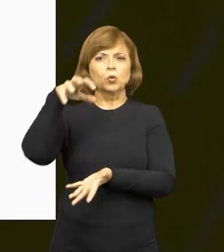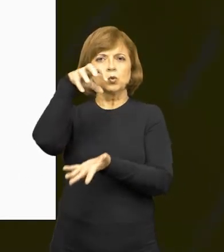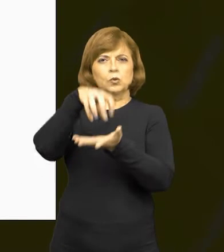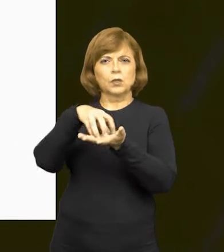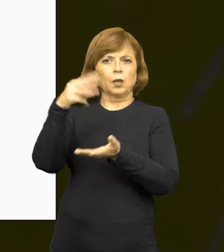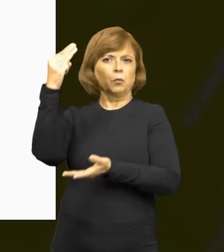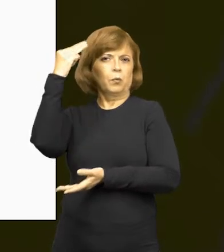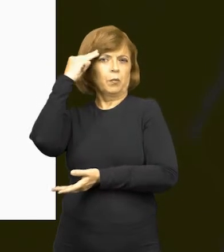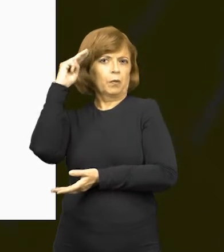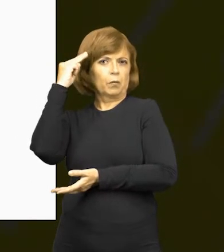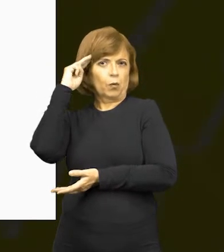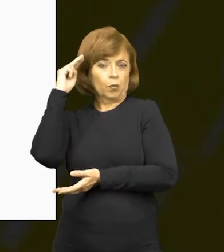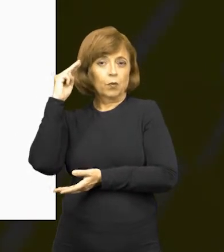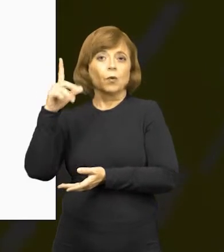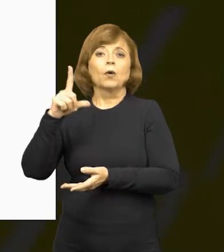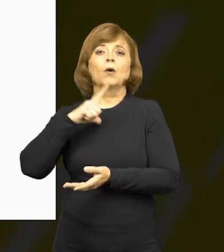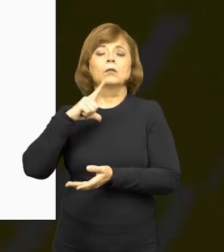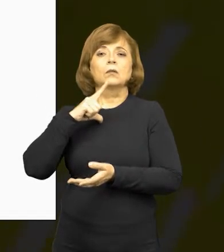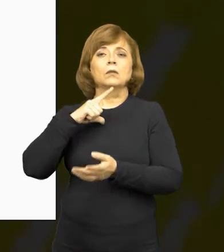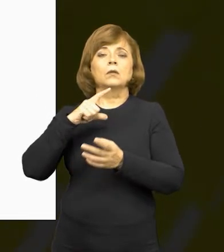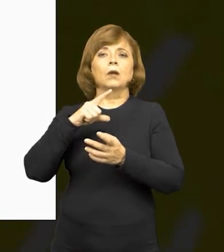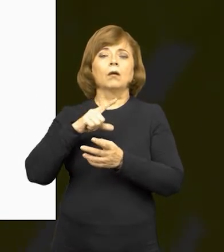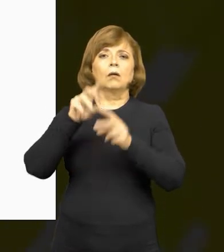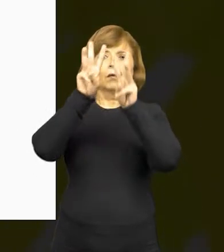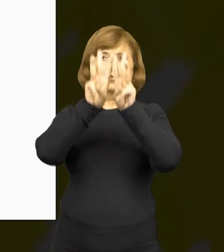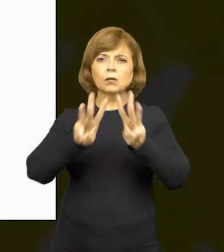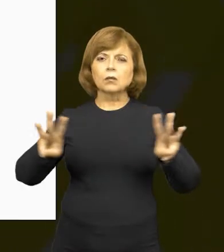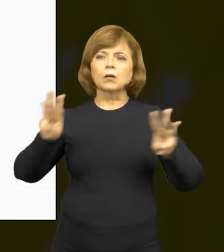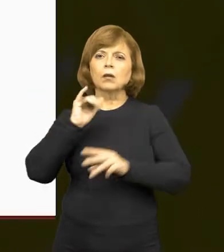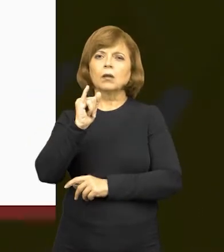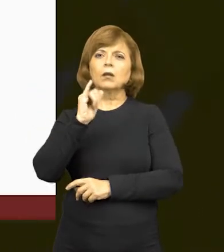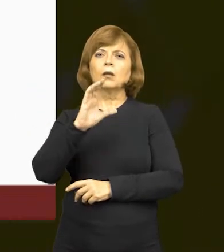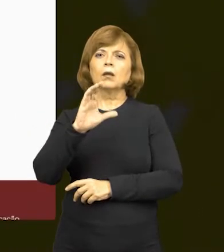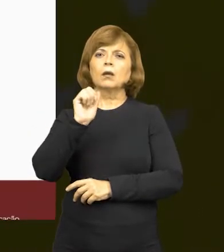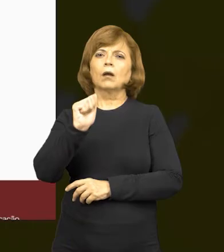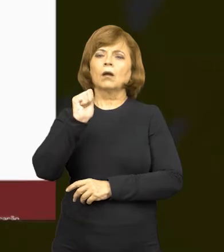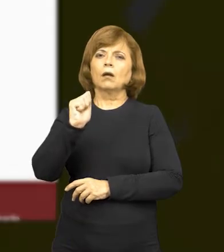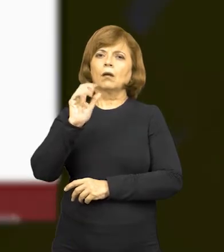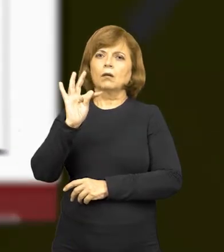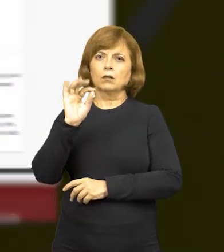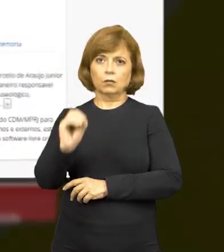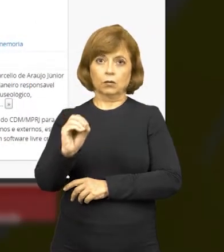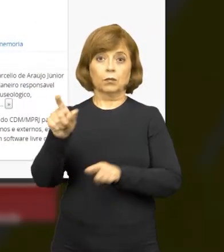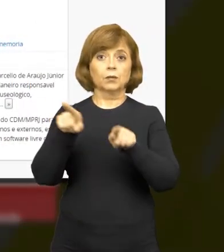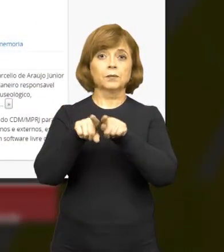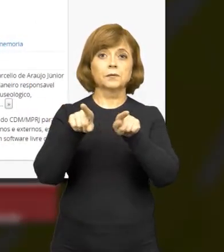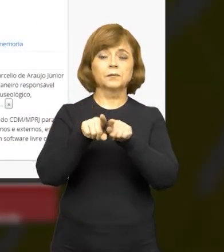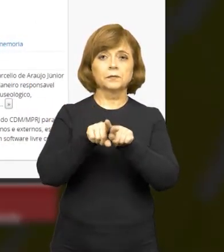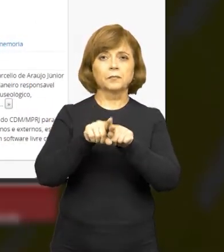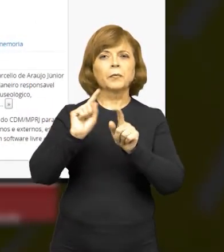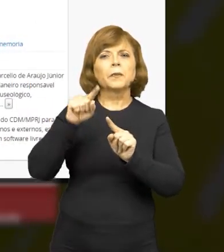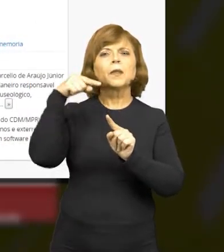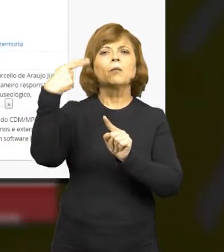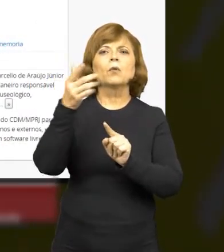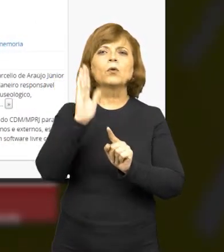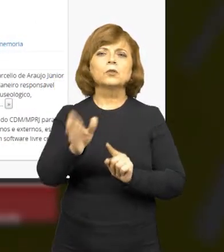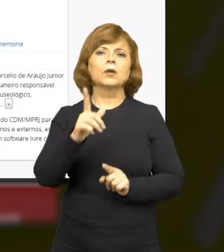Memória, através da plataforma chamada ICA-Atom. E, depois que nós já